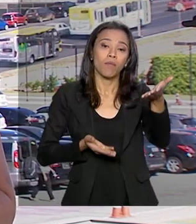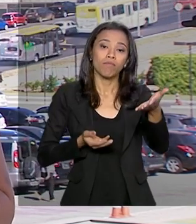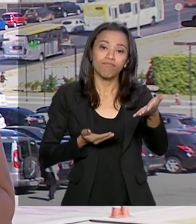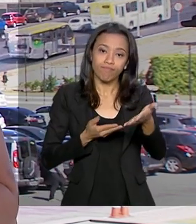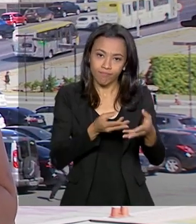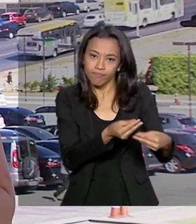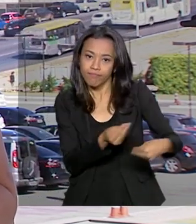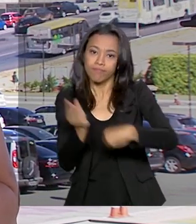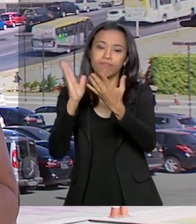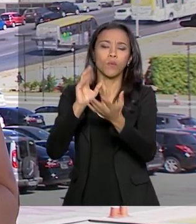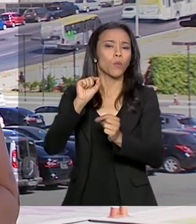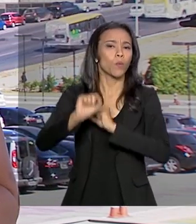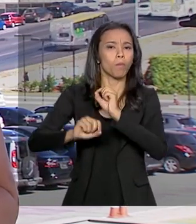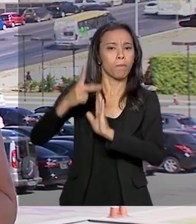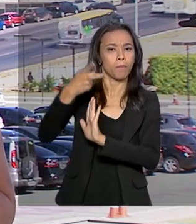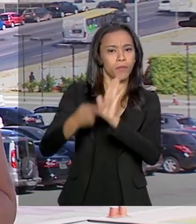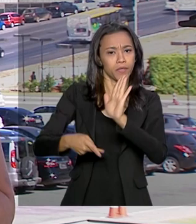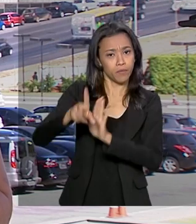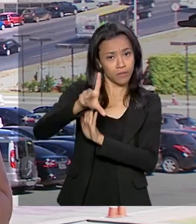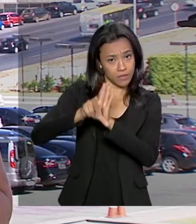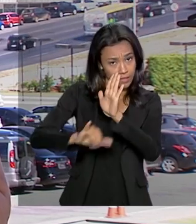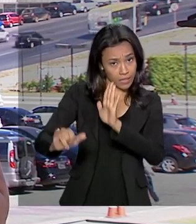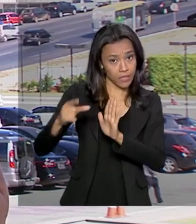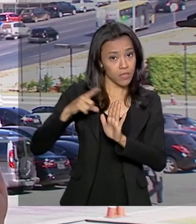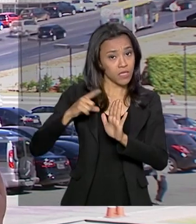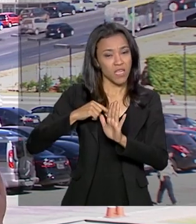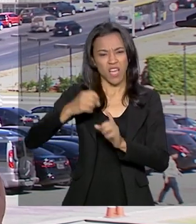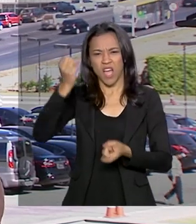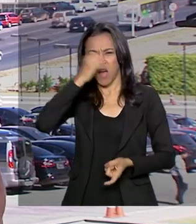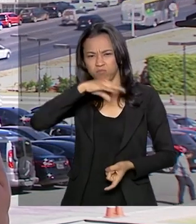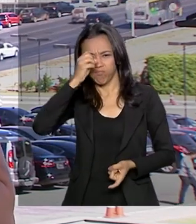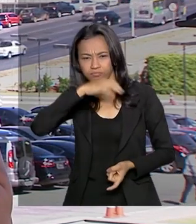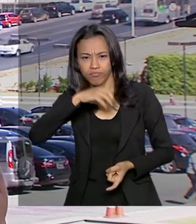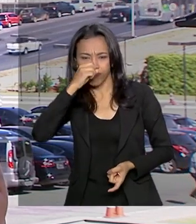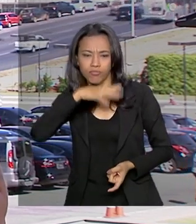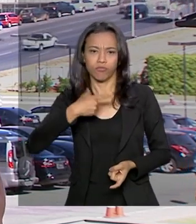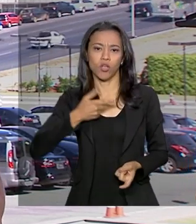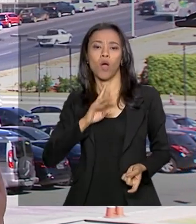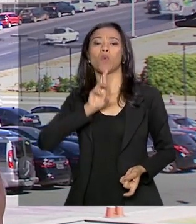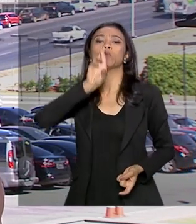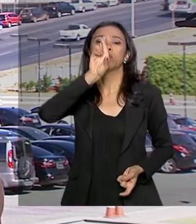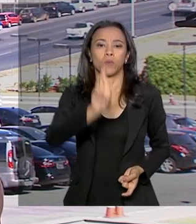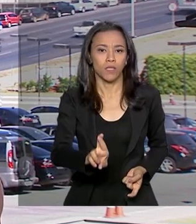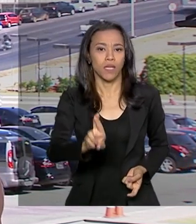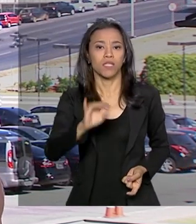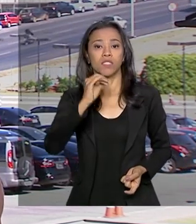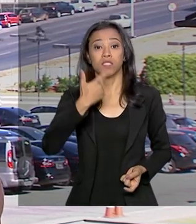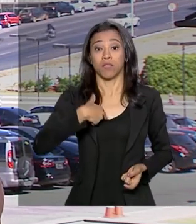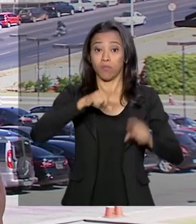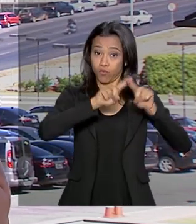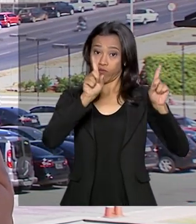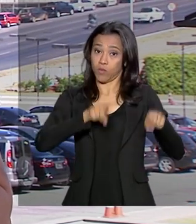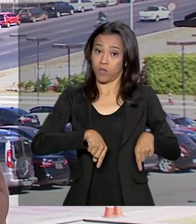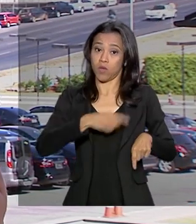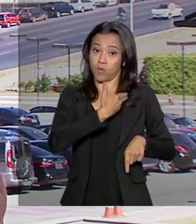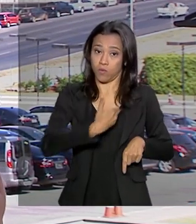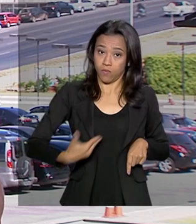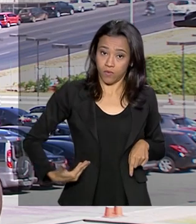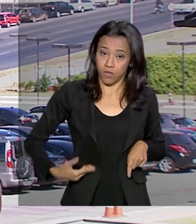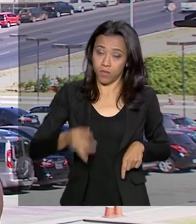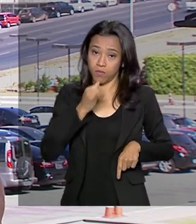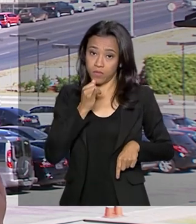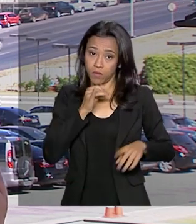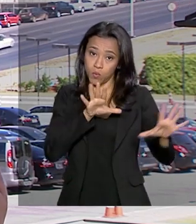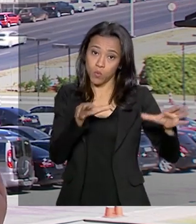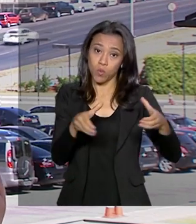presidencial um projeto de lei que define os crimes de abuso de autoridade praticados aí por agentes públicos como membros do